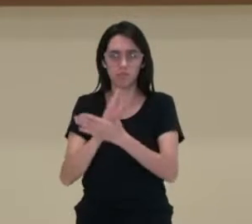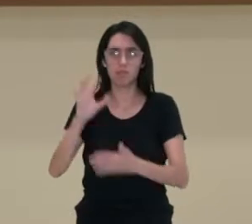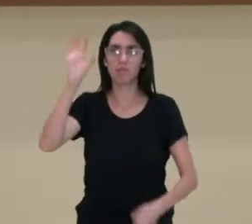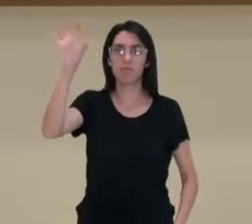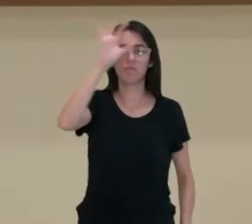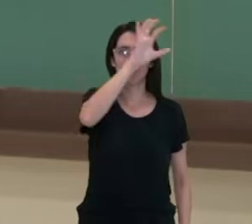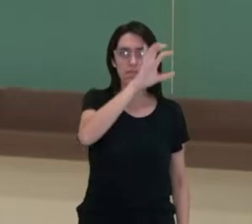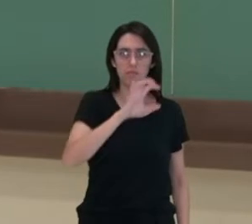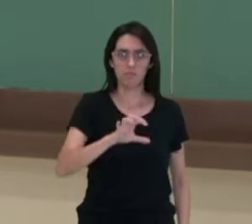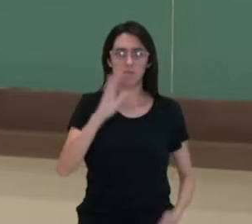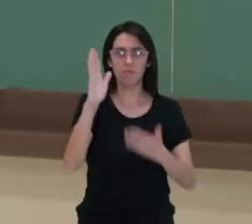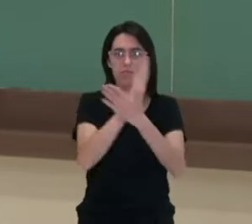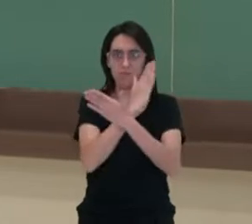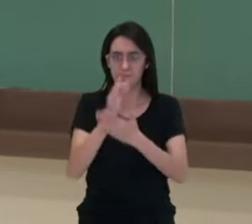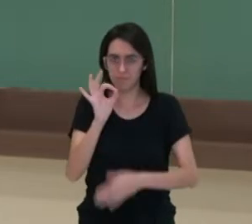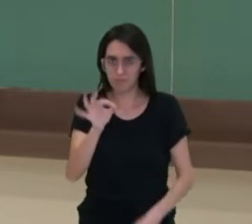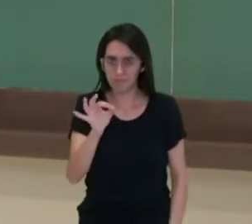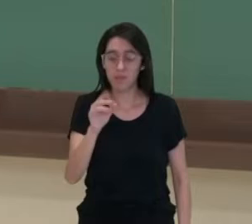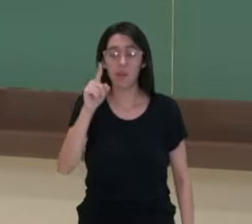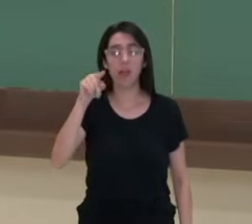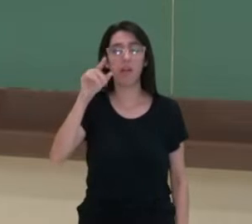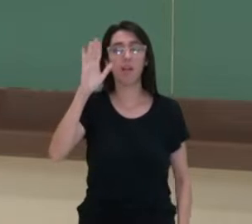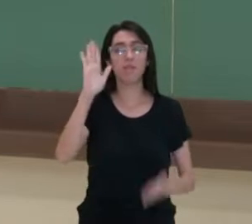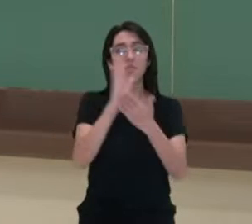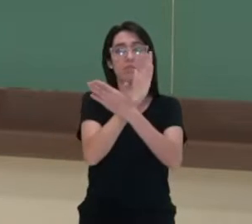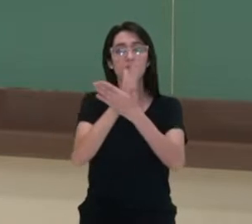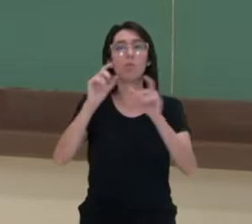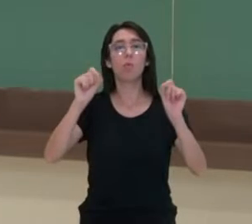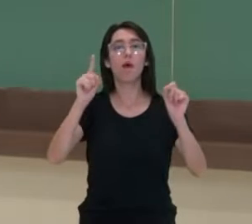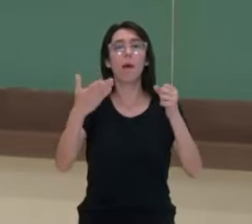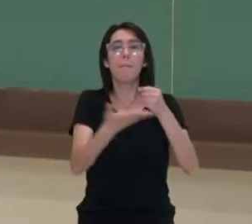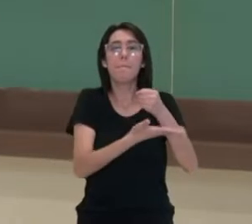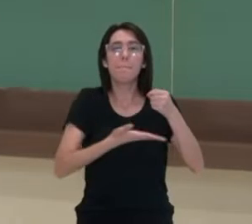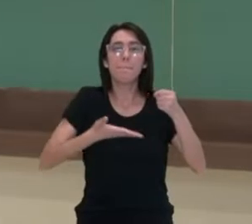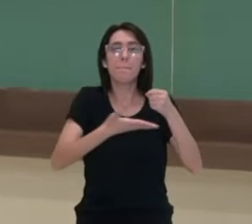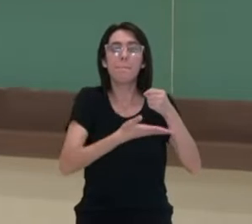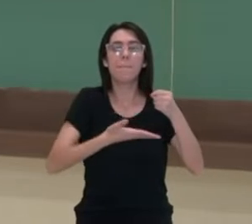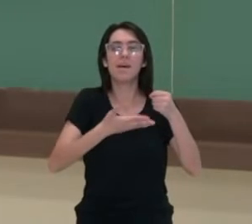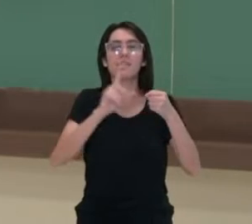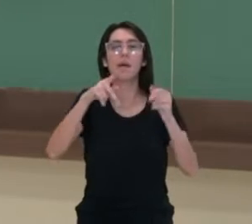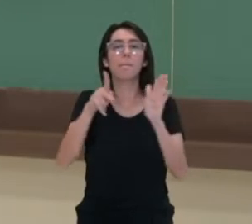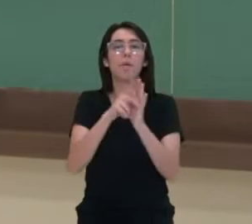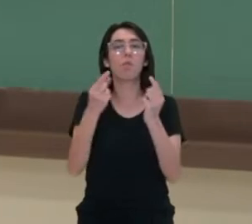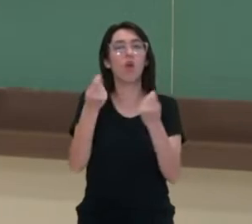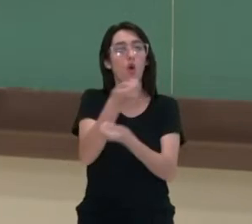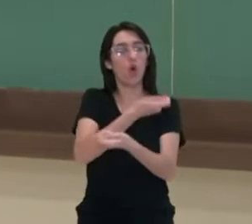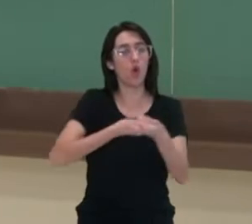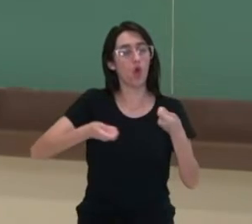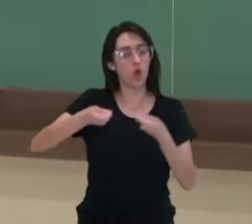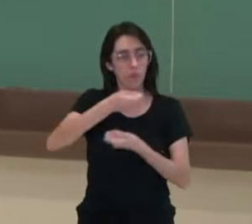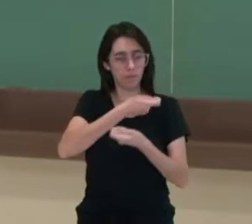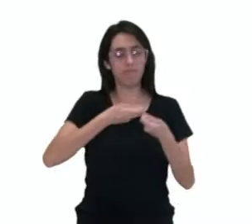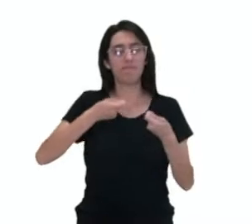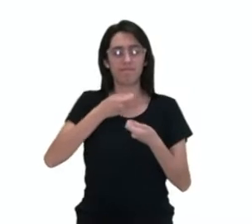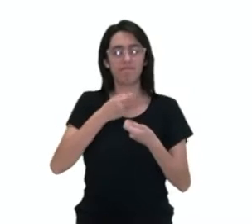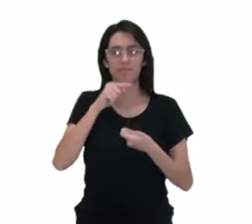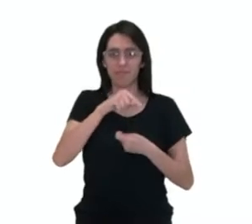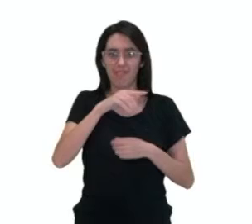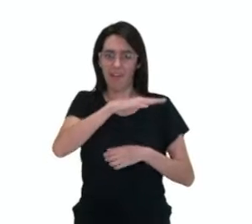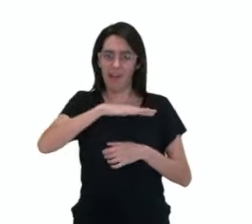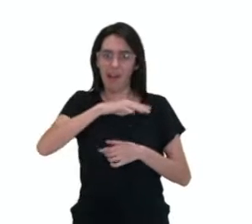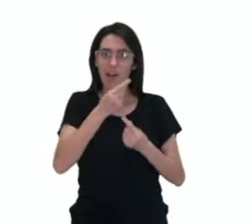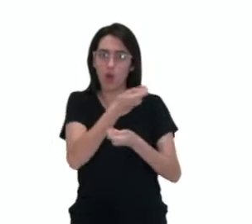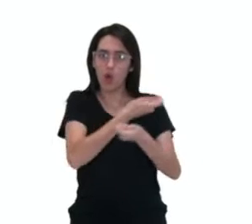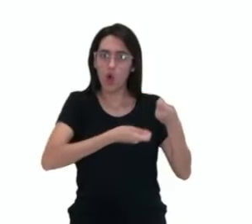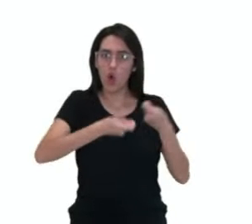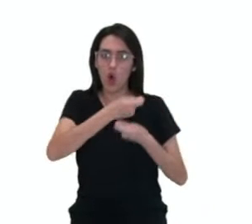regionalização. É uma regionalização que tem como base a caracterização econômica. Na caracterização econômica se